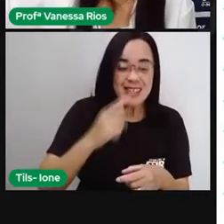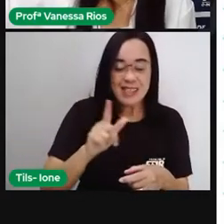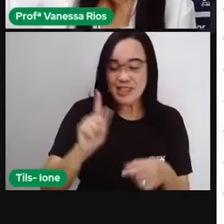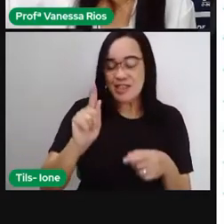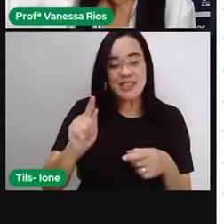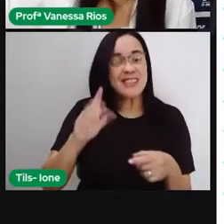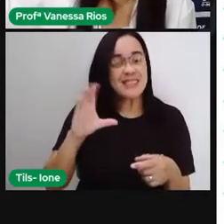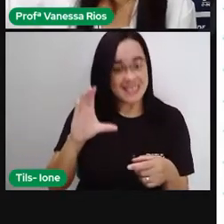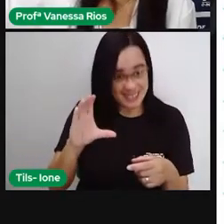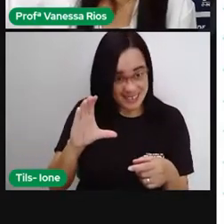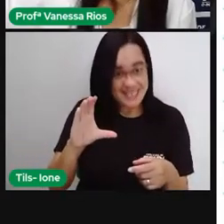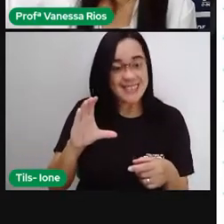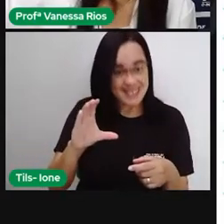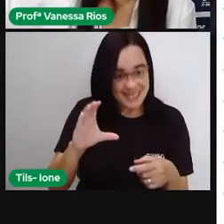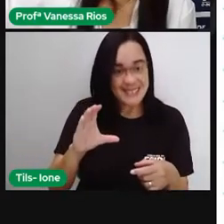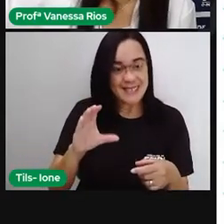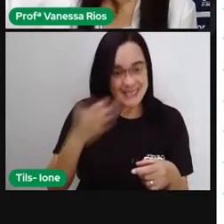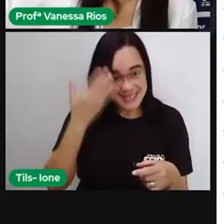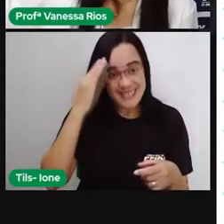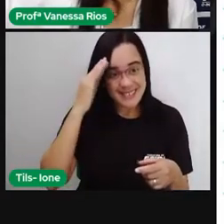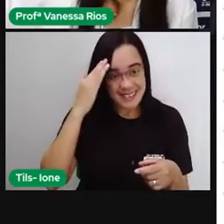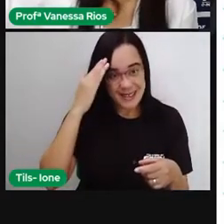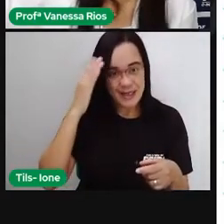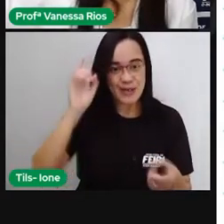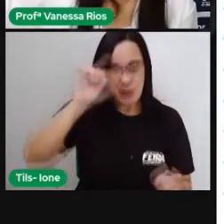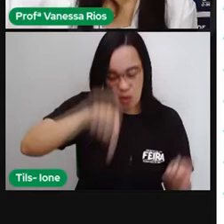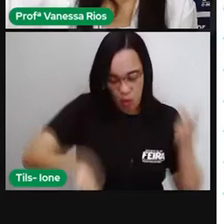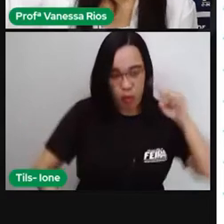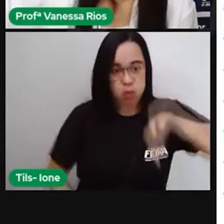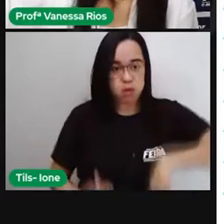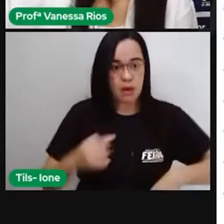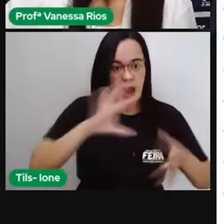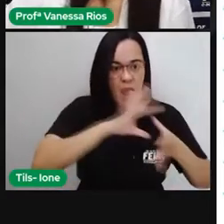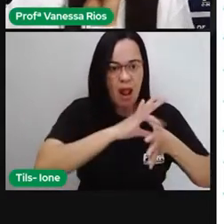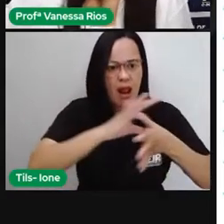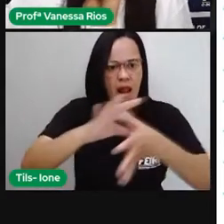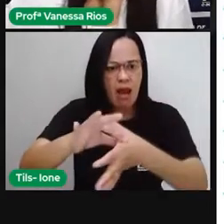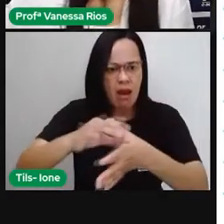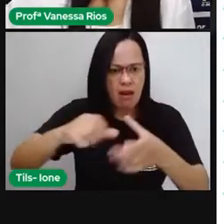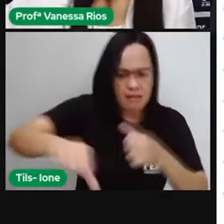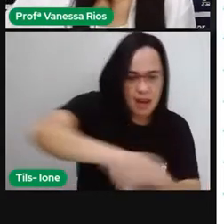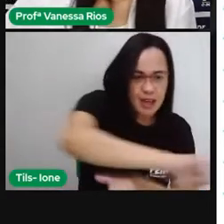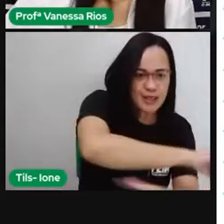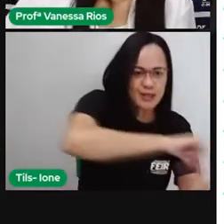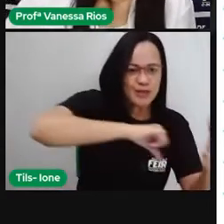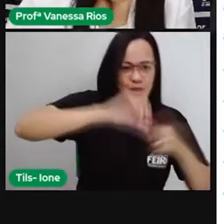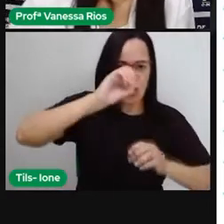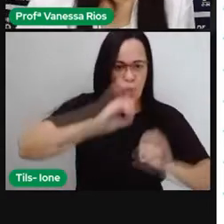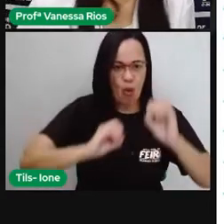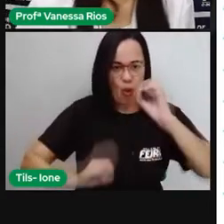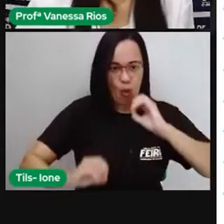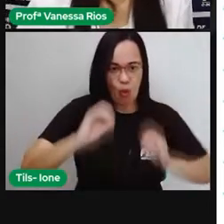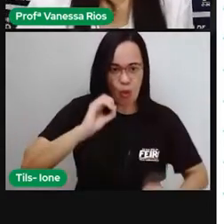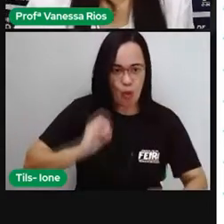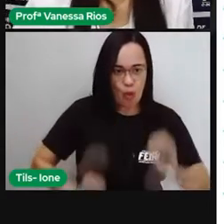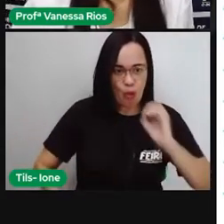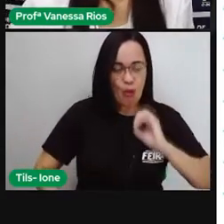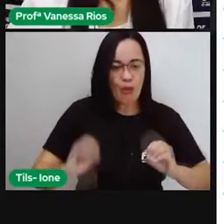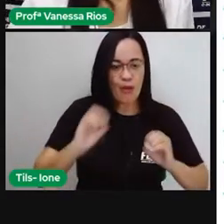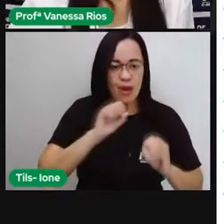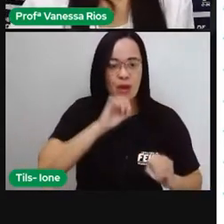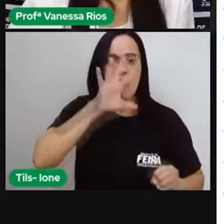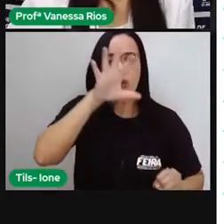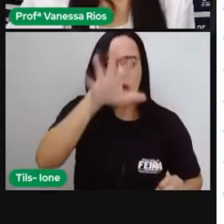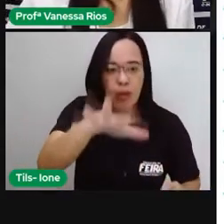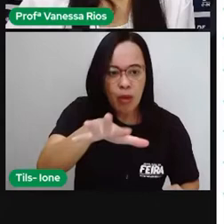passa esse sangue com gás carbônico, ó, para o pulmão, e o pulmão vai agora colocar esse gás carbônico para fora.